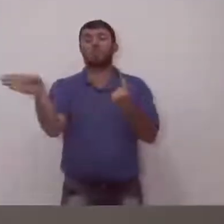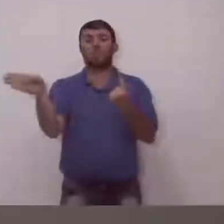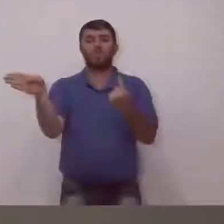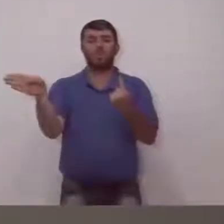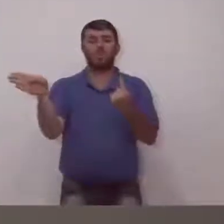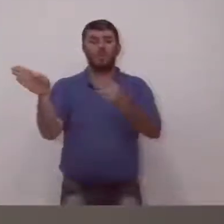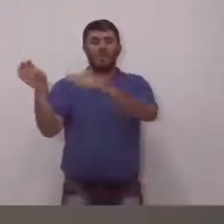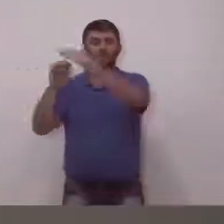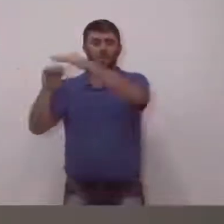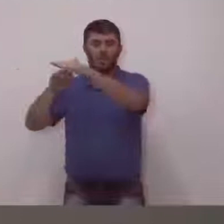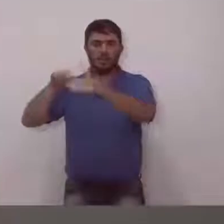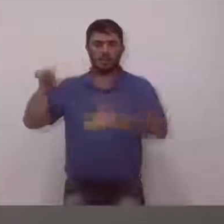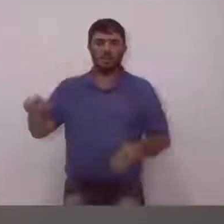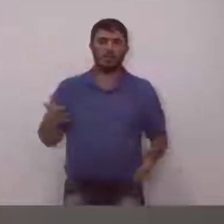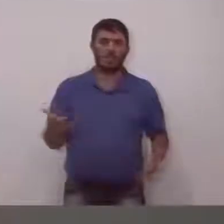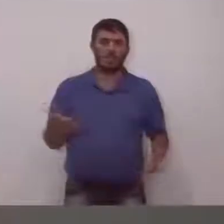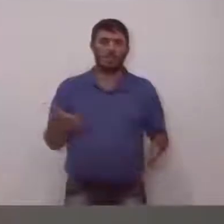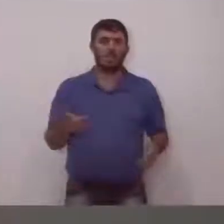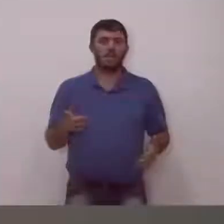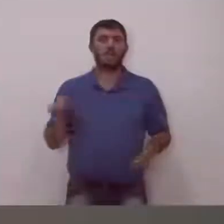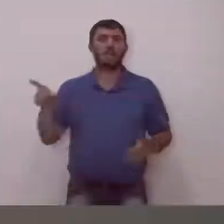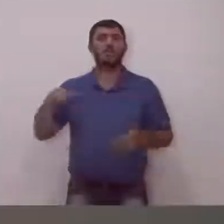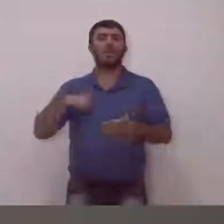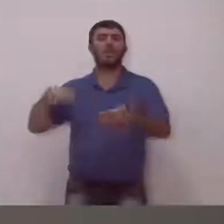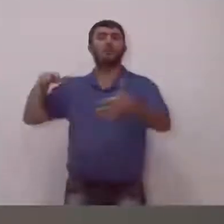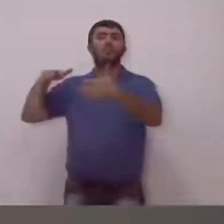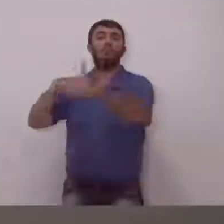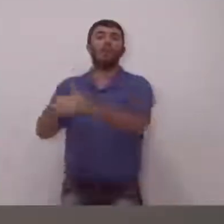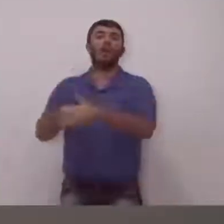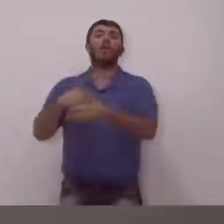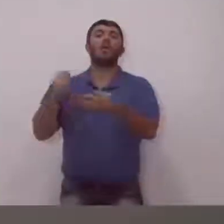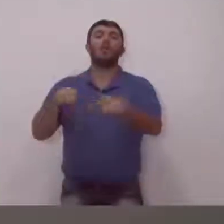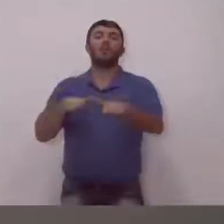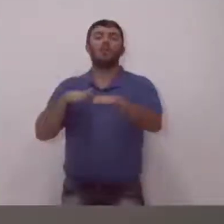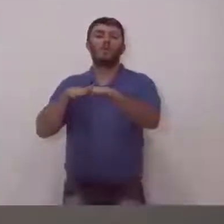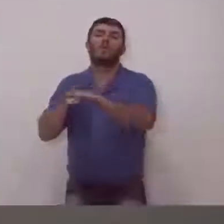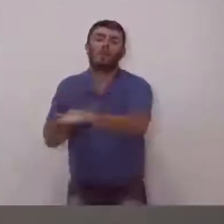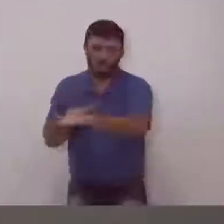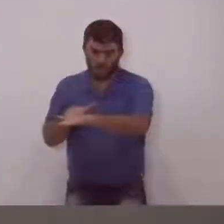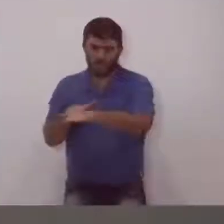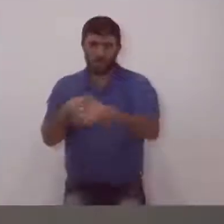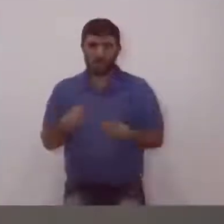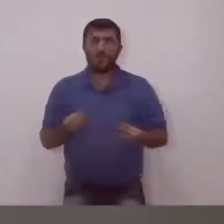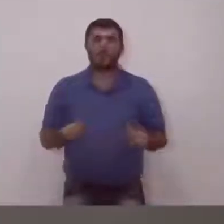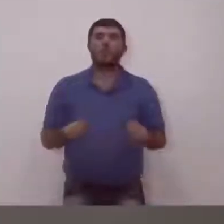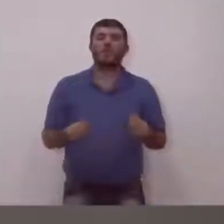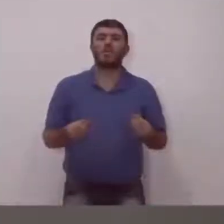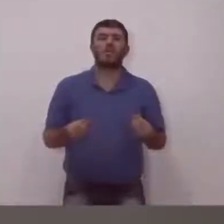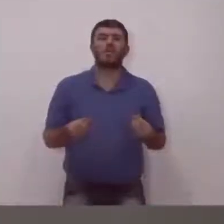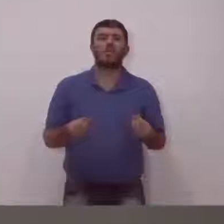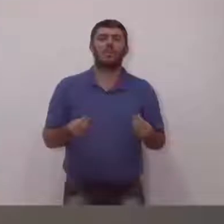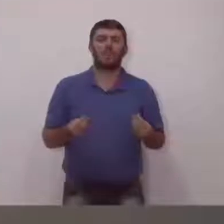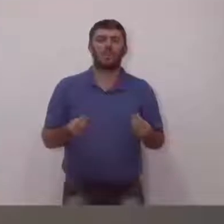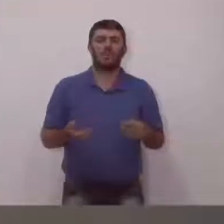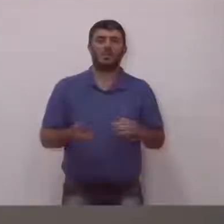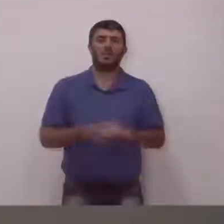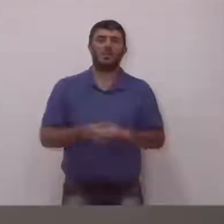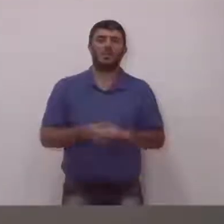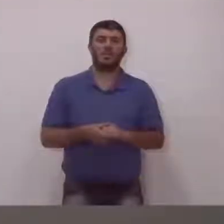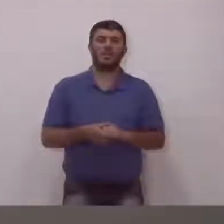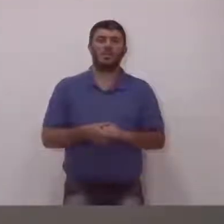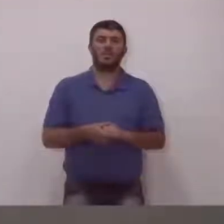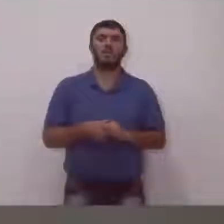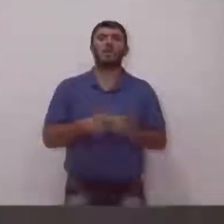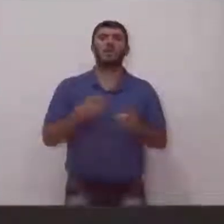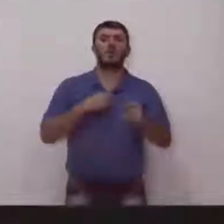Uma vez que acontecesse algum incidente ali, ficariam parados ali, ficariam realmente terríveis, não teria outra maneira. Então, fiz